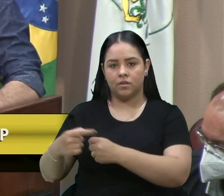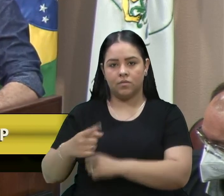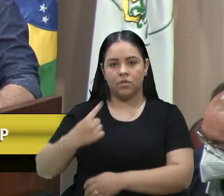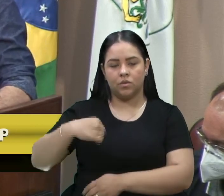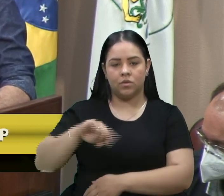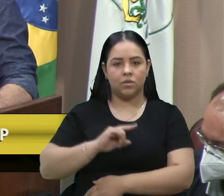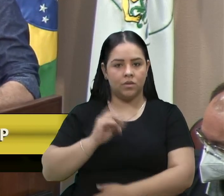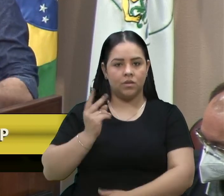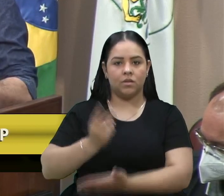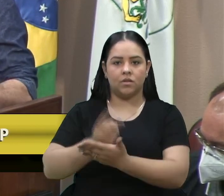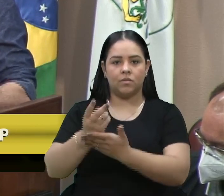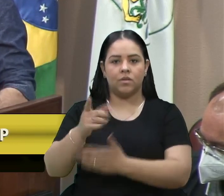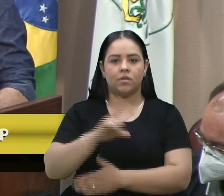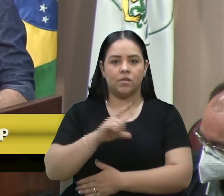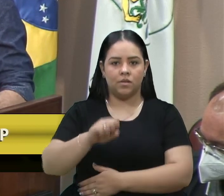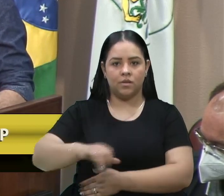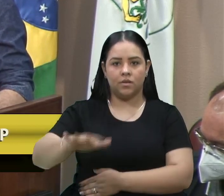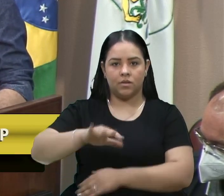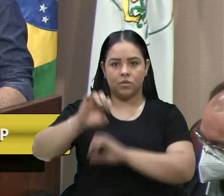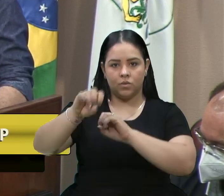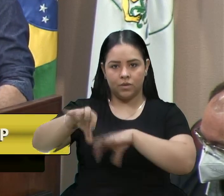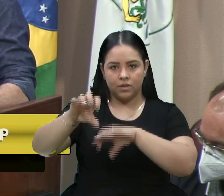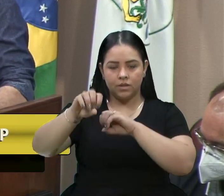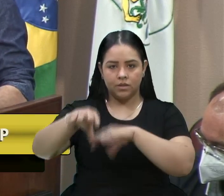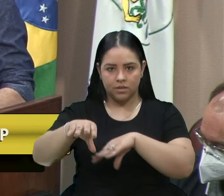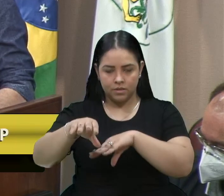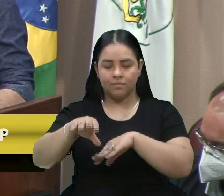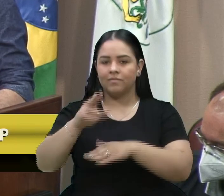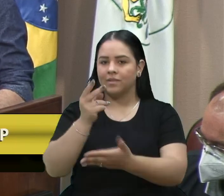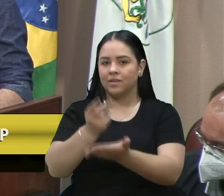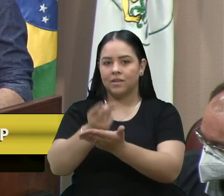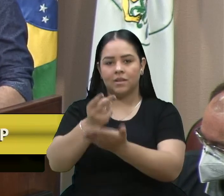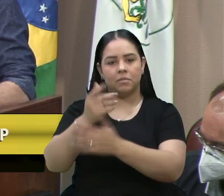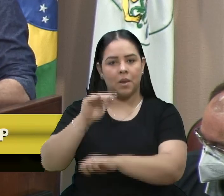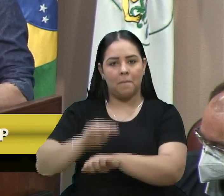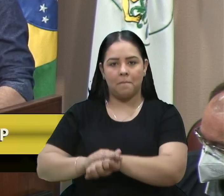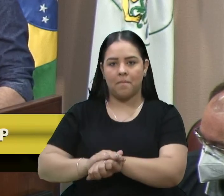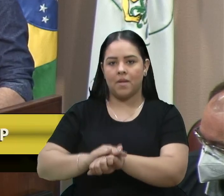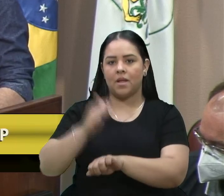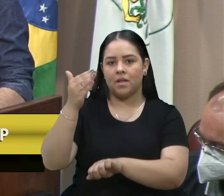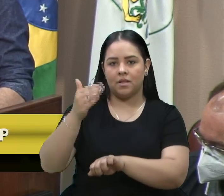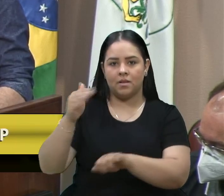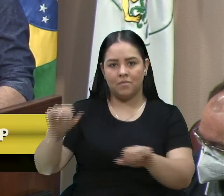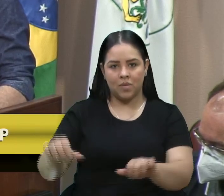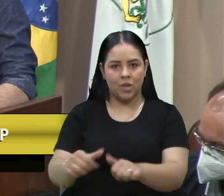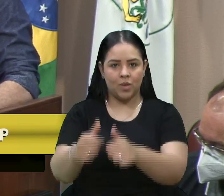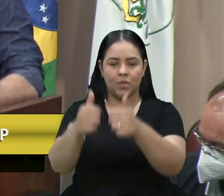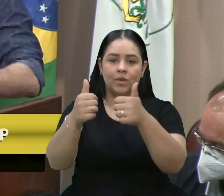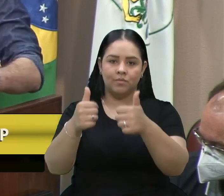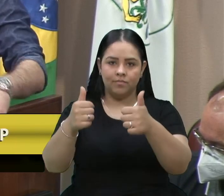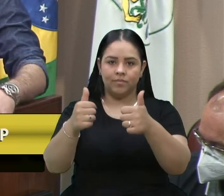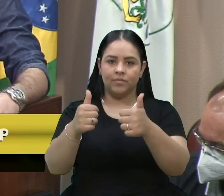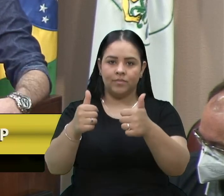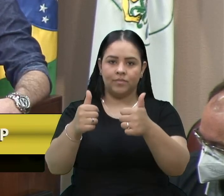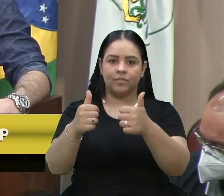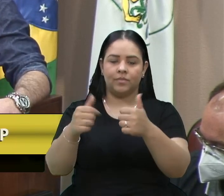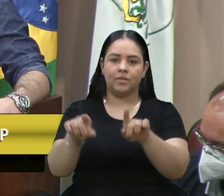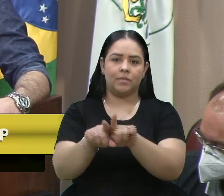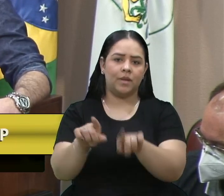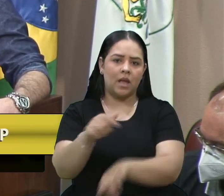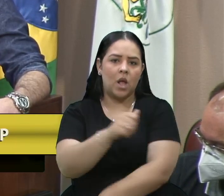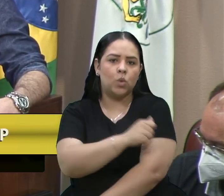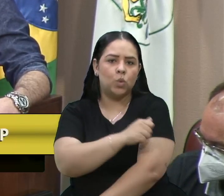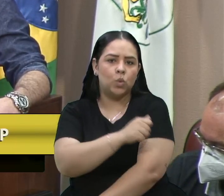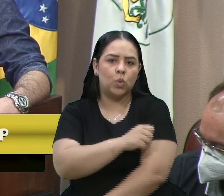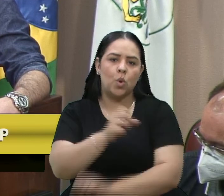haja sempre, na área da educação, cada vez mais melhoria e que os alunos possam